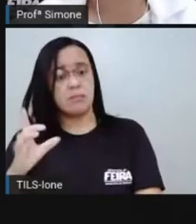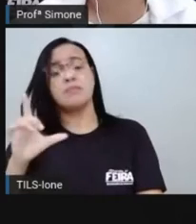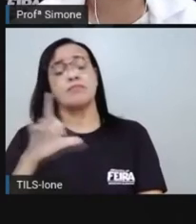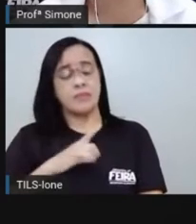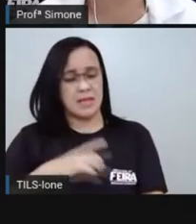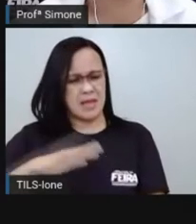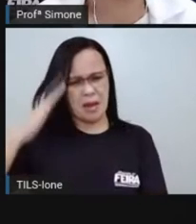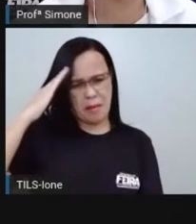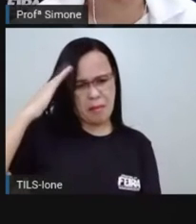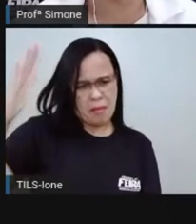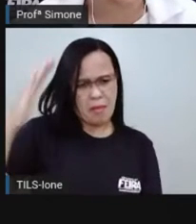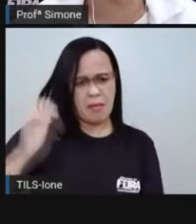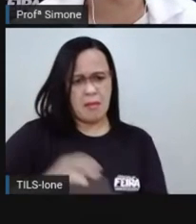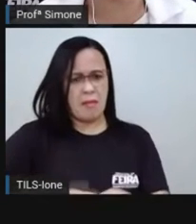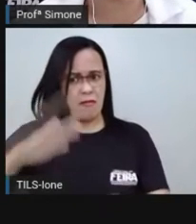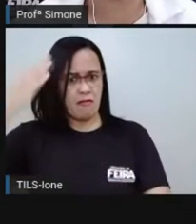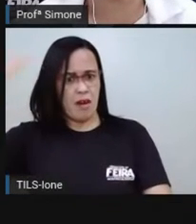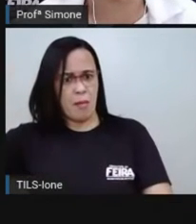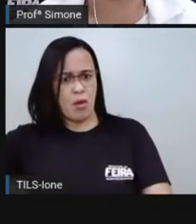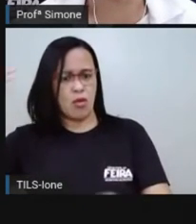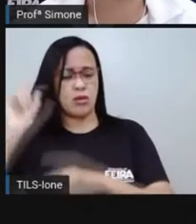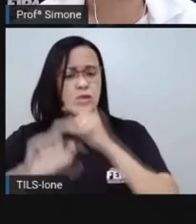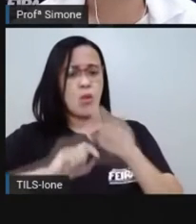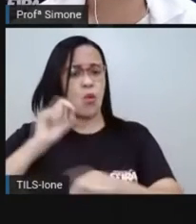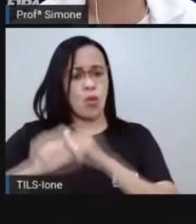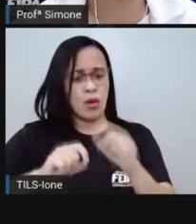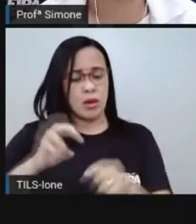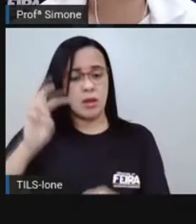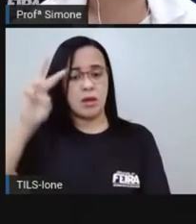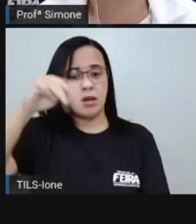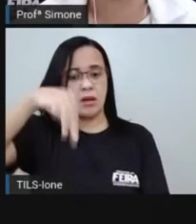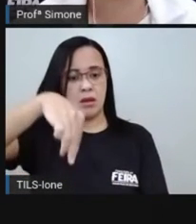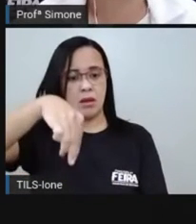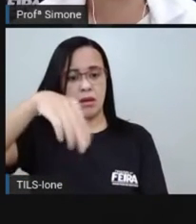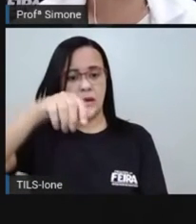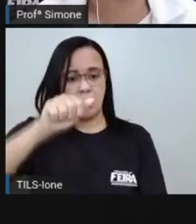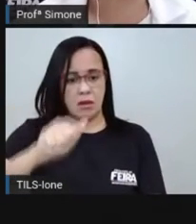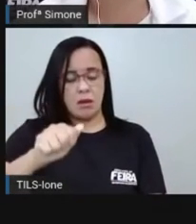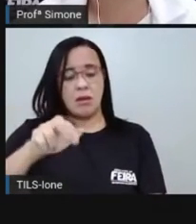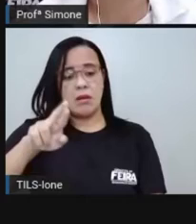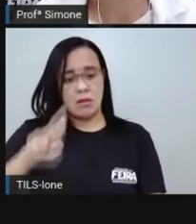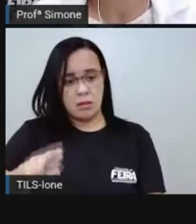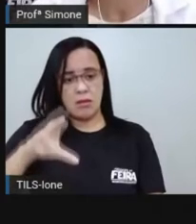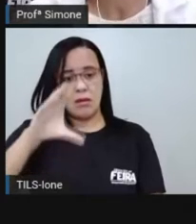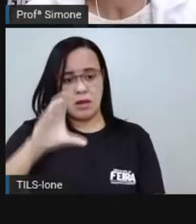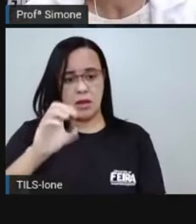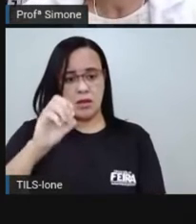era membro dessa sociedade, de ajuda mútua e de auxílio econômico.